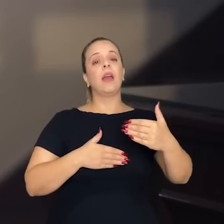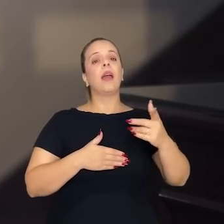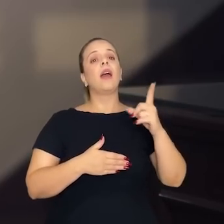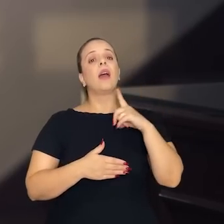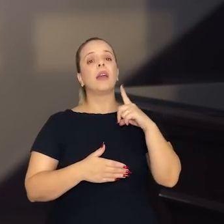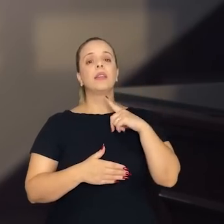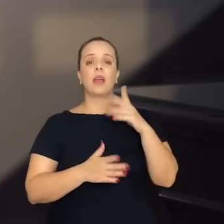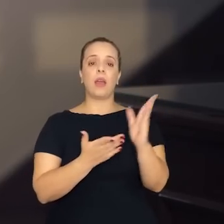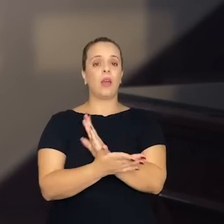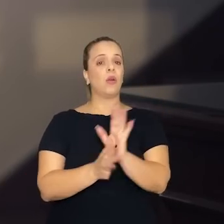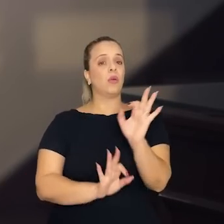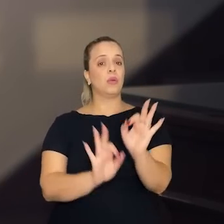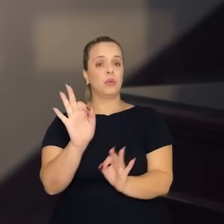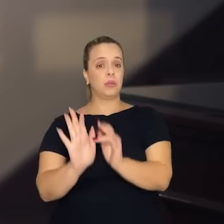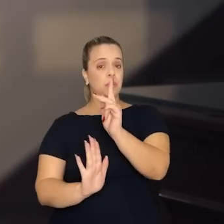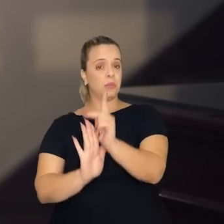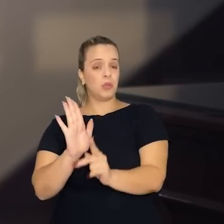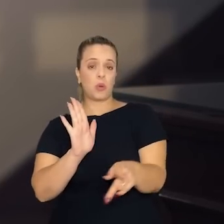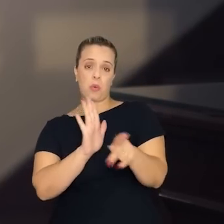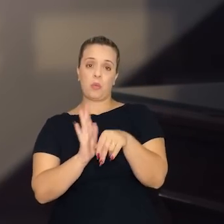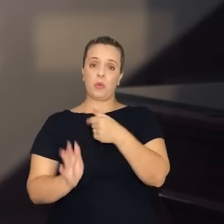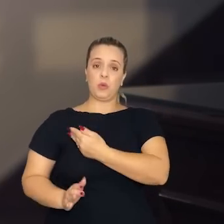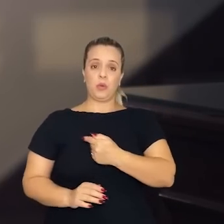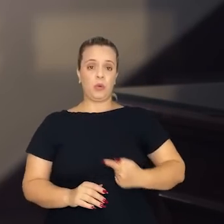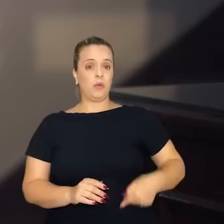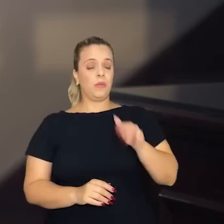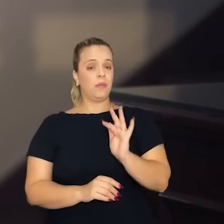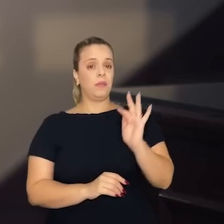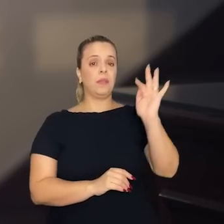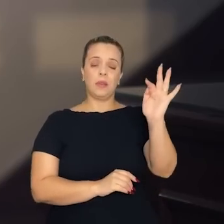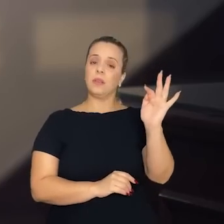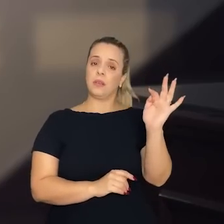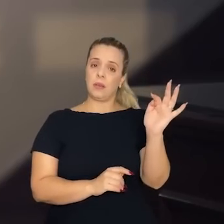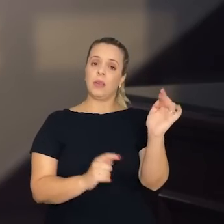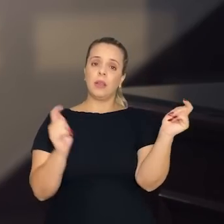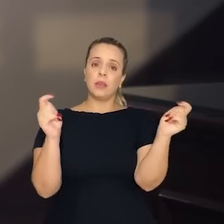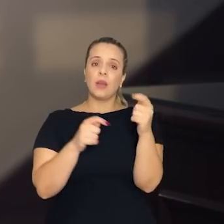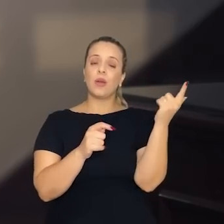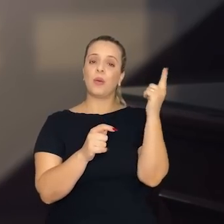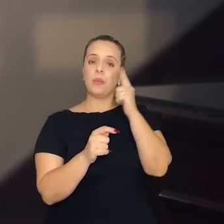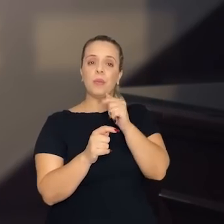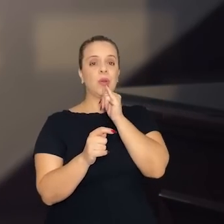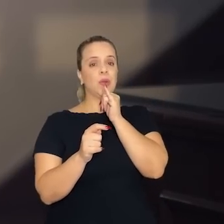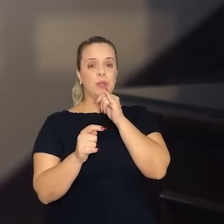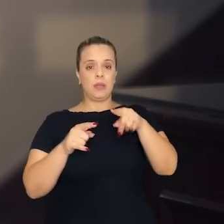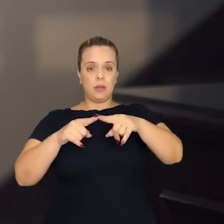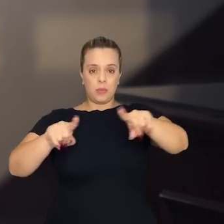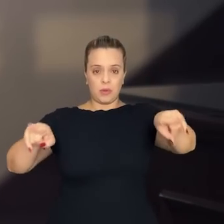temos uns projetos do governo federal para o alargamento de fronteiras.